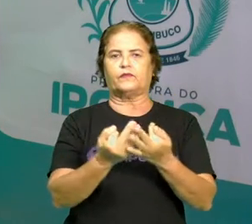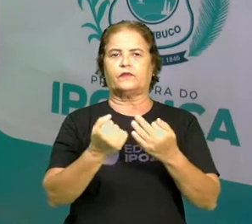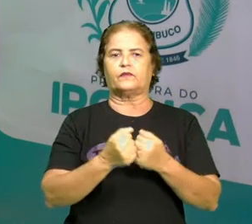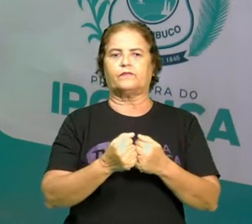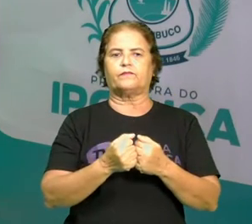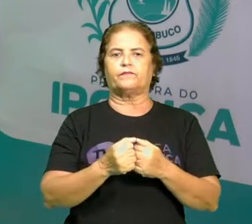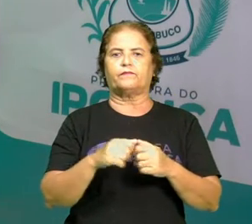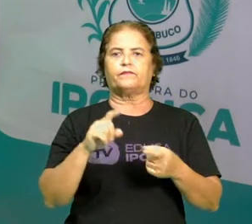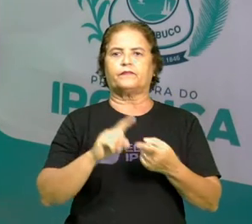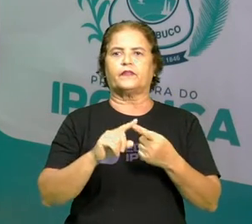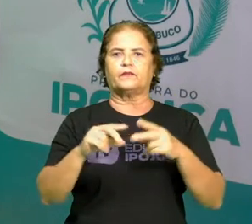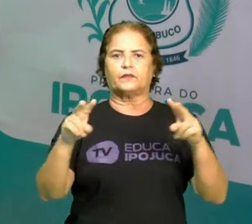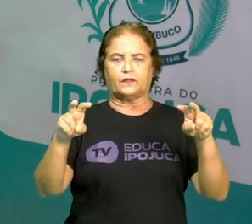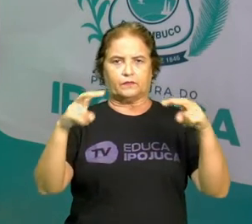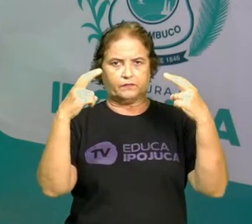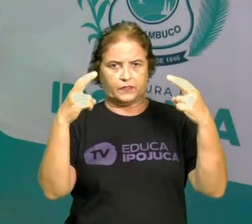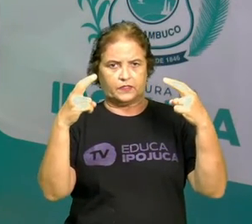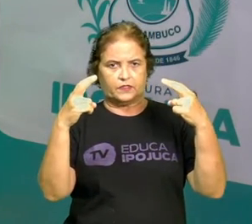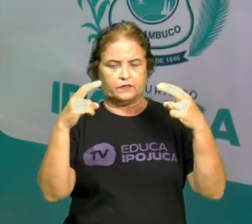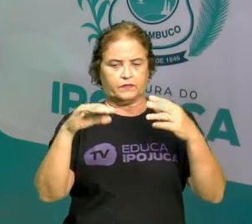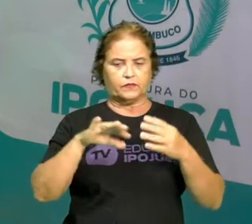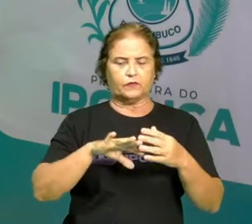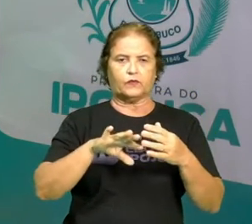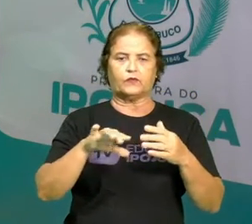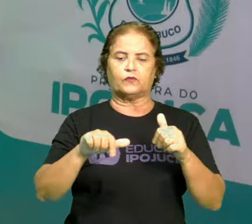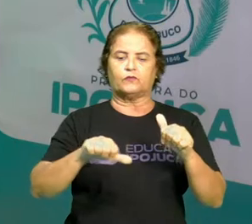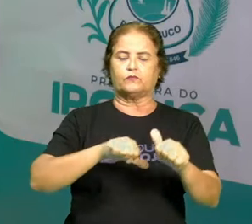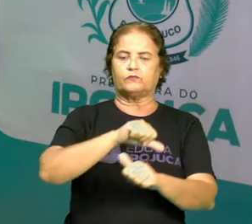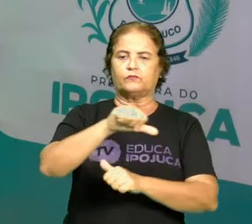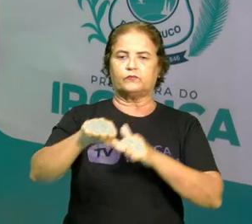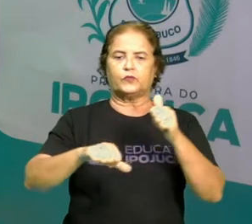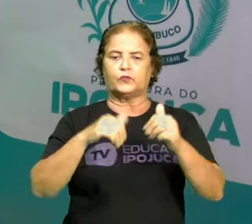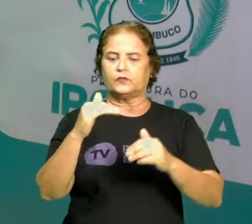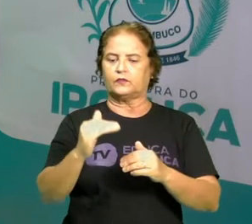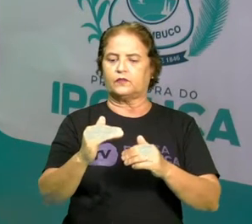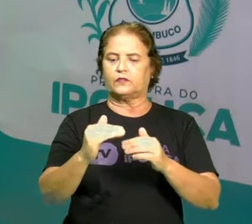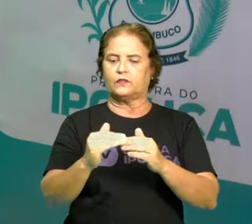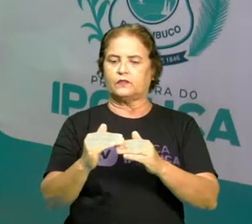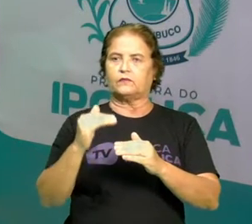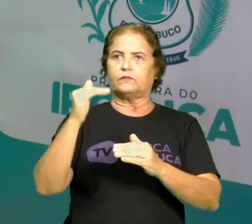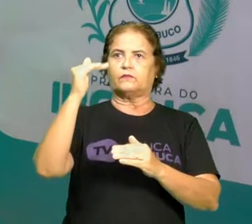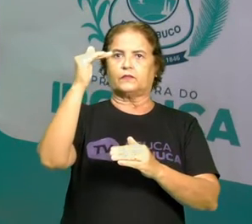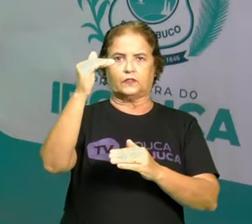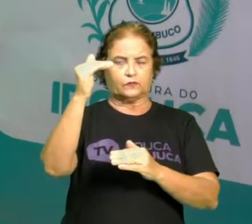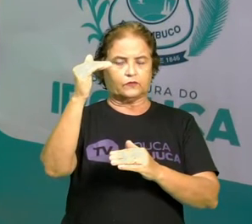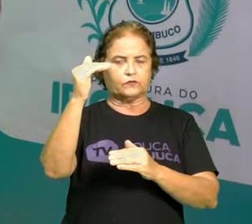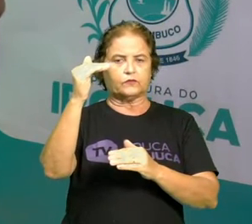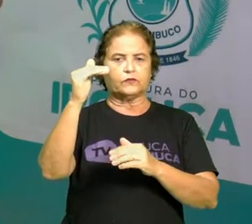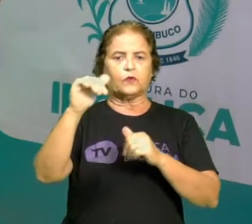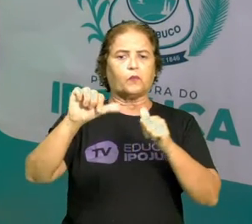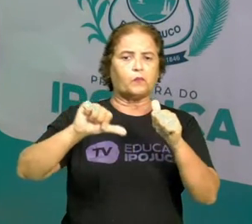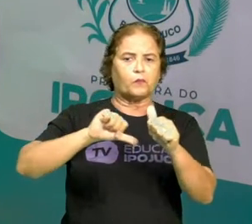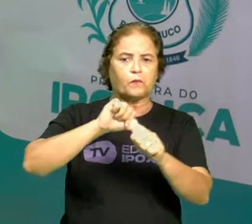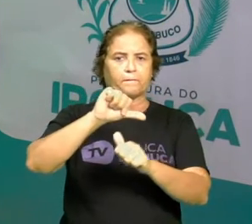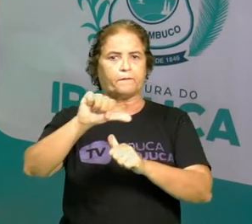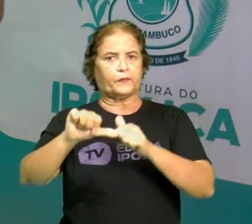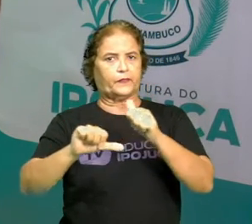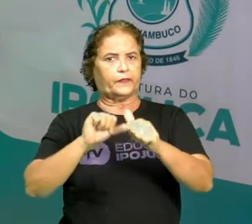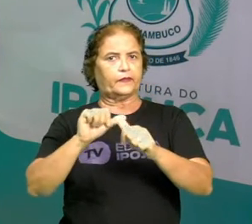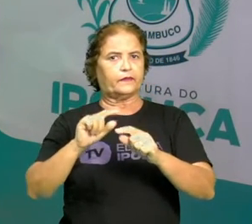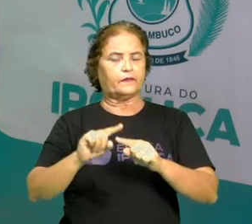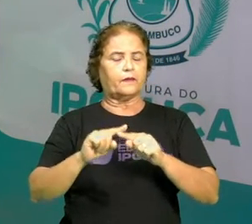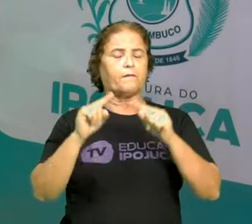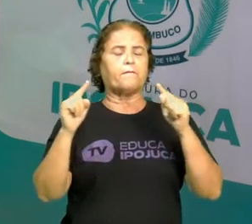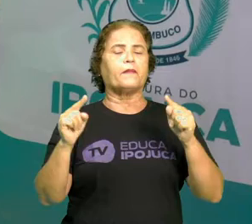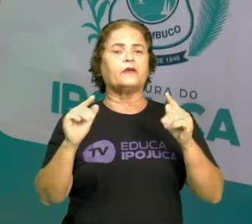Percebemos também que quando sai da adolescência para a fase adulta, é uma transição. Mas quando chega na parte